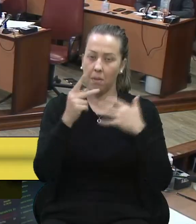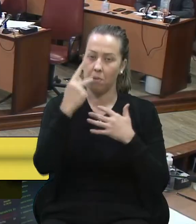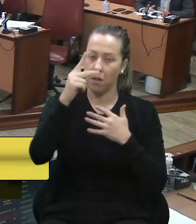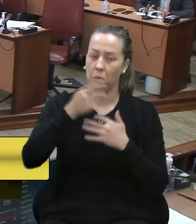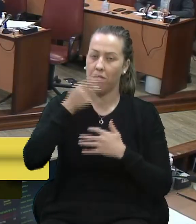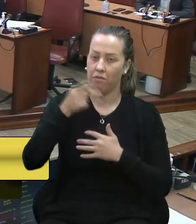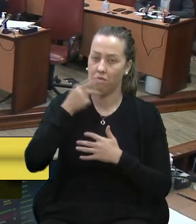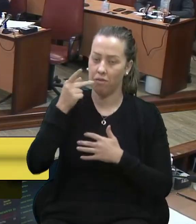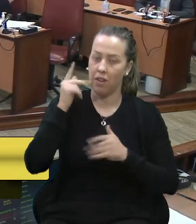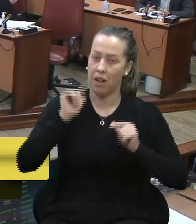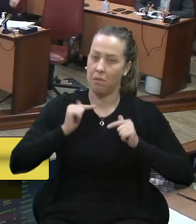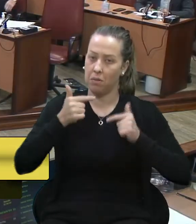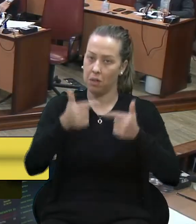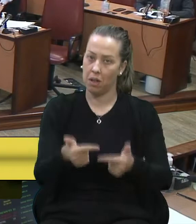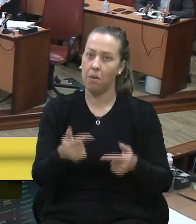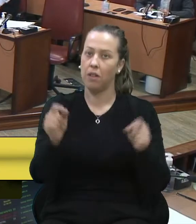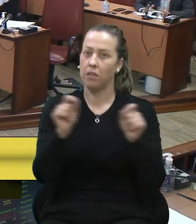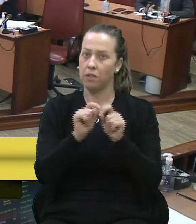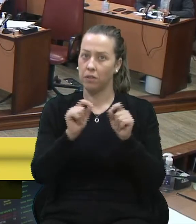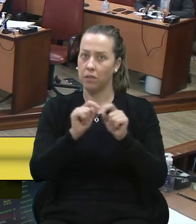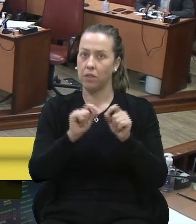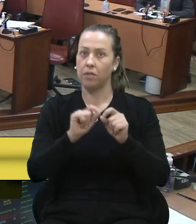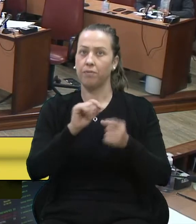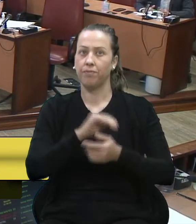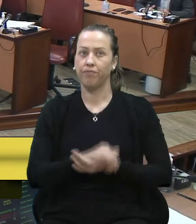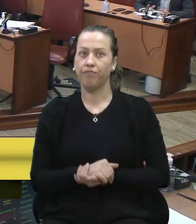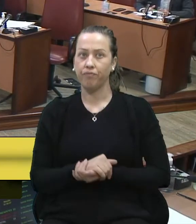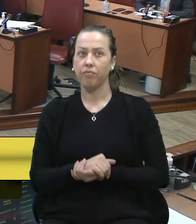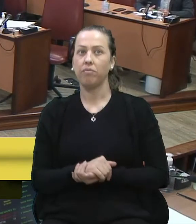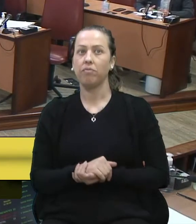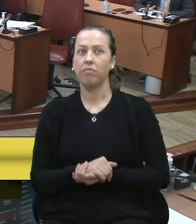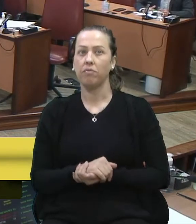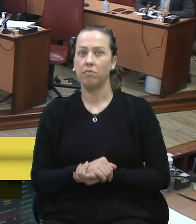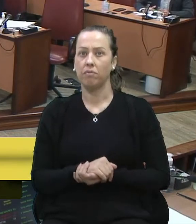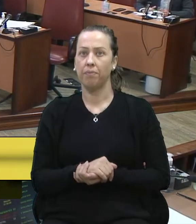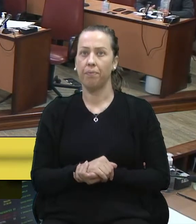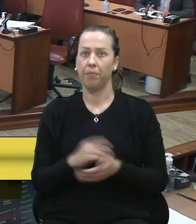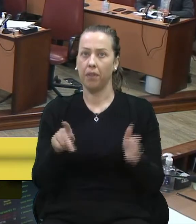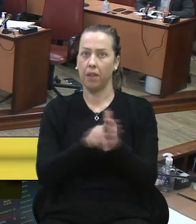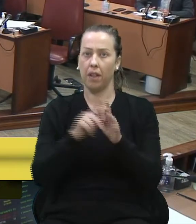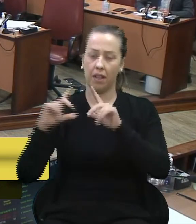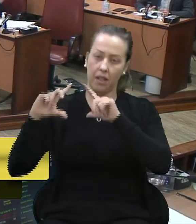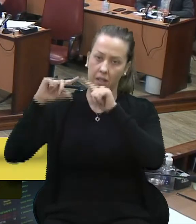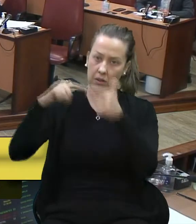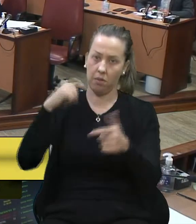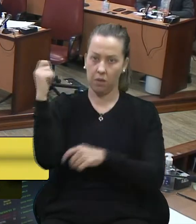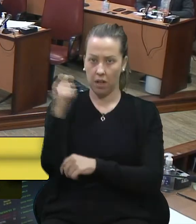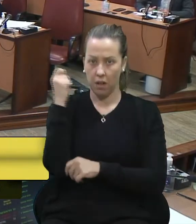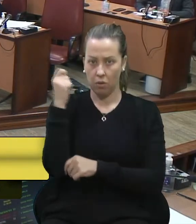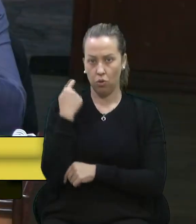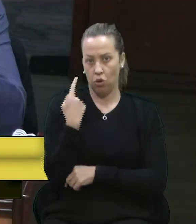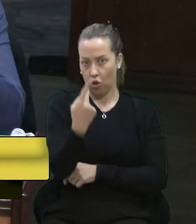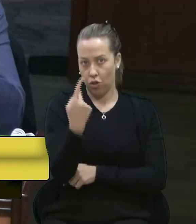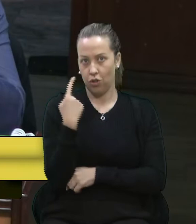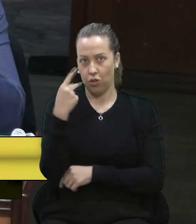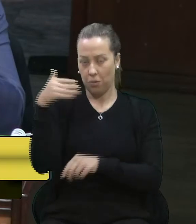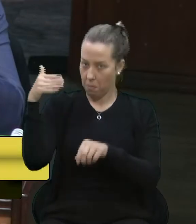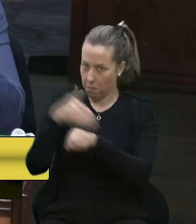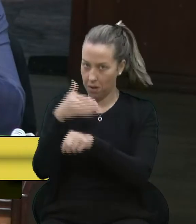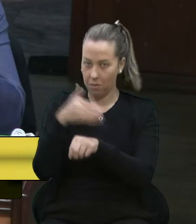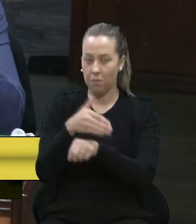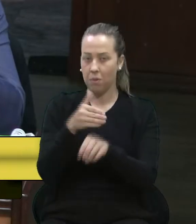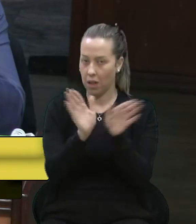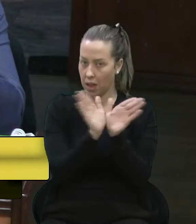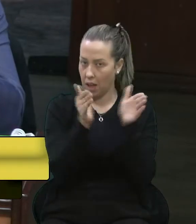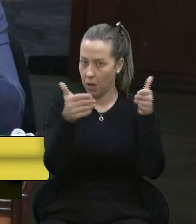e também pelo trabalho que tem realizado na questão do tradicionalismo gaúcho. Nós dois que fizemos parte da Frente